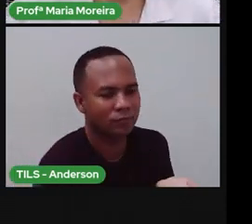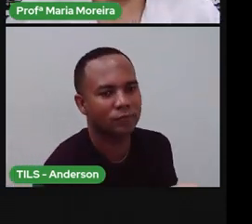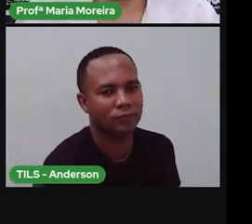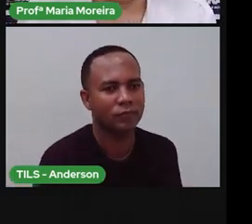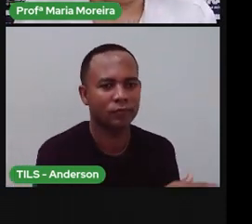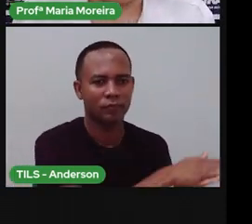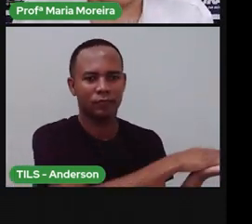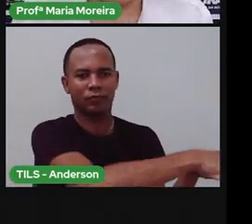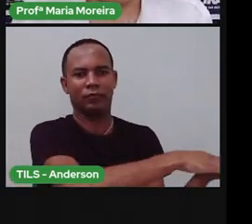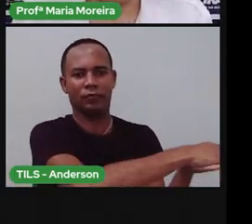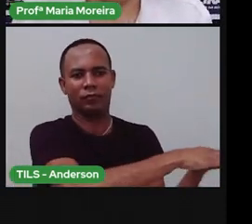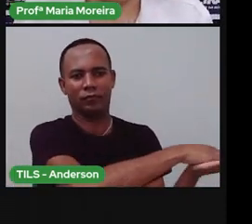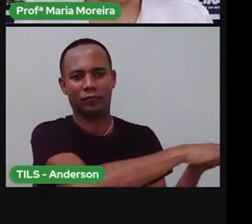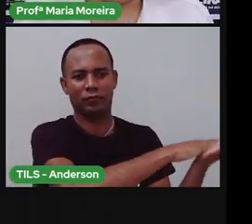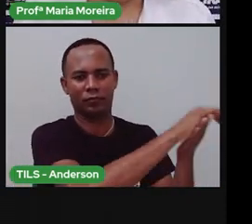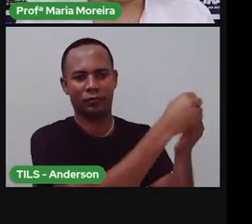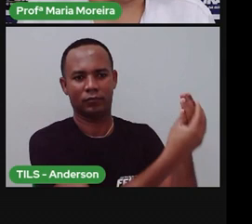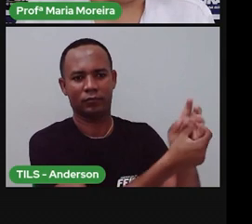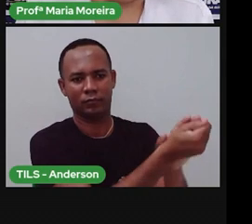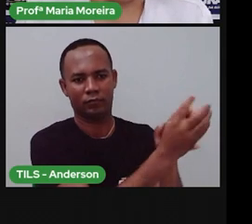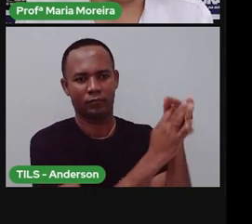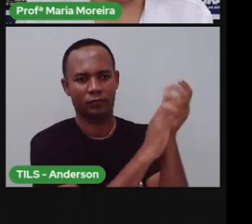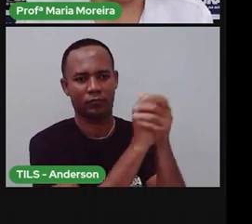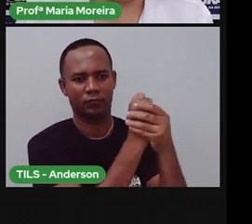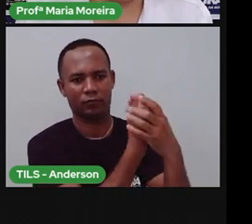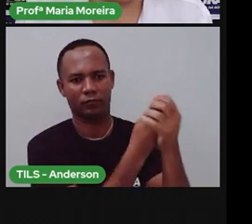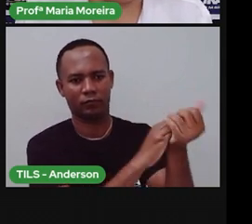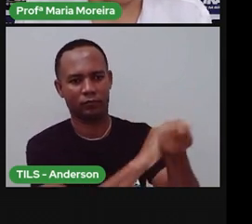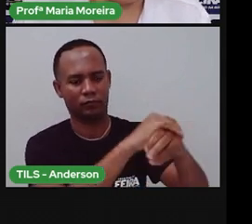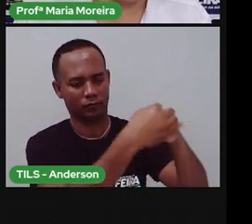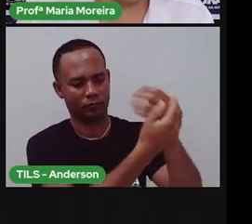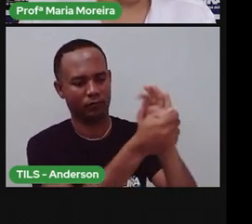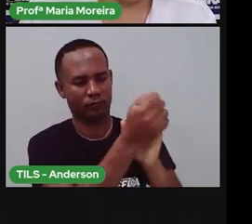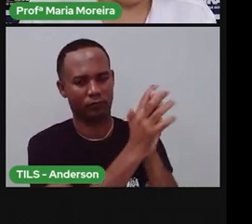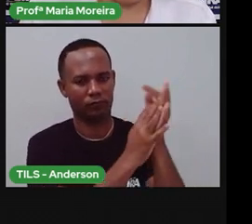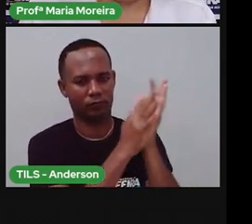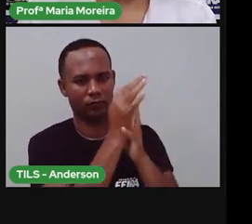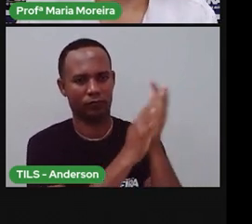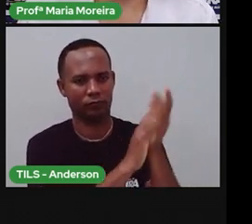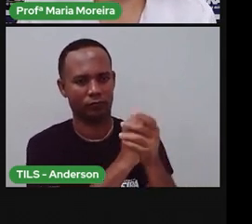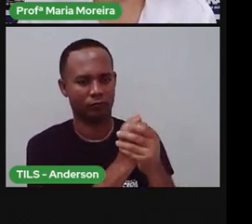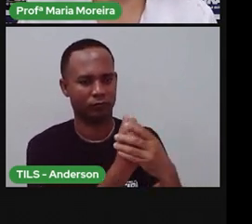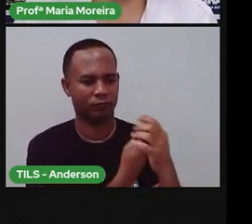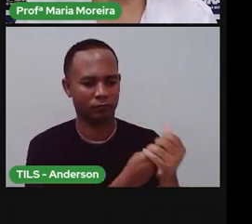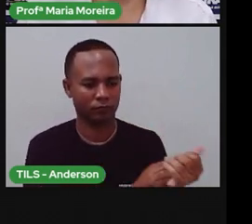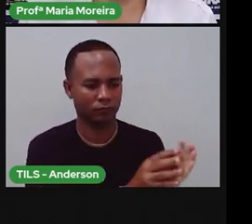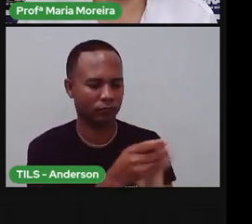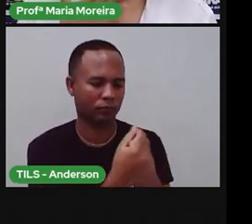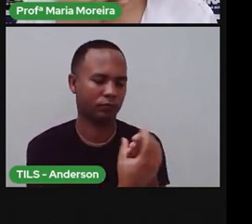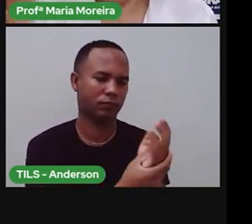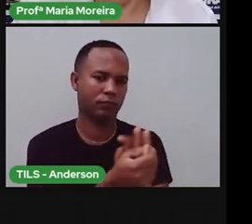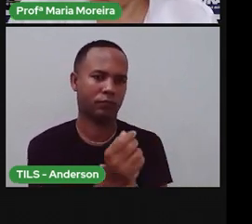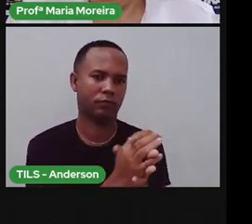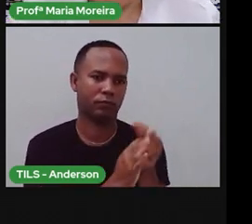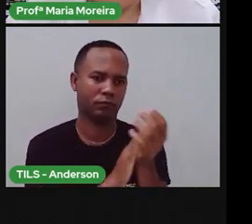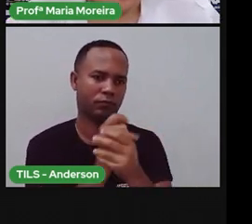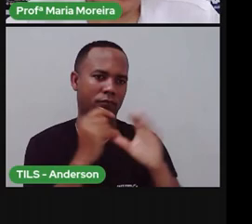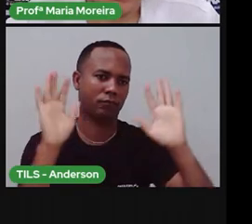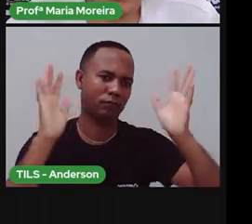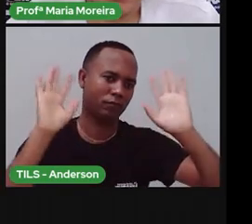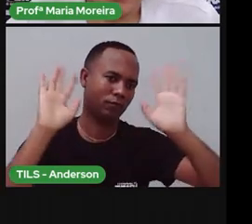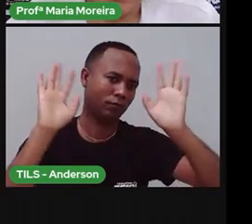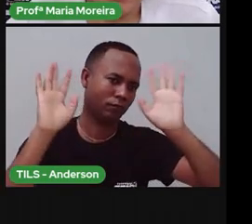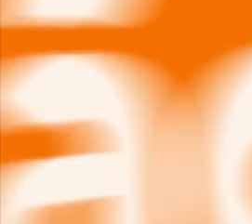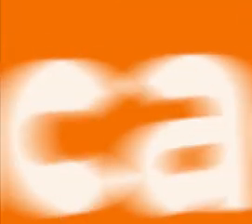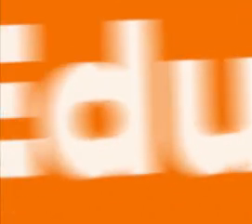tido aí já um excelente dia. Foi um prazer estar mais uma vez com vocês, tá? Beijo no coração e até a próxima.